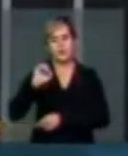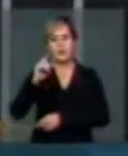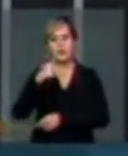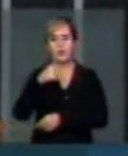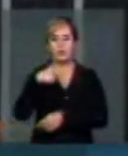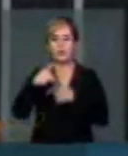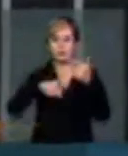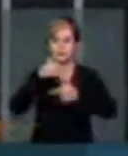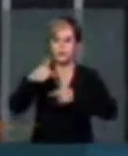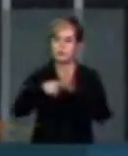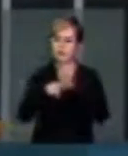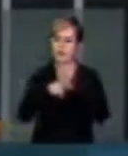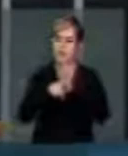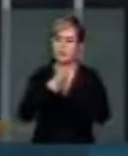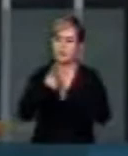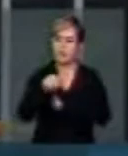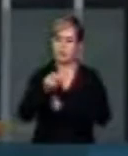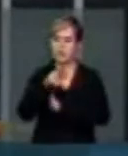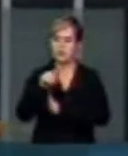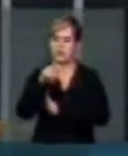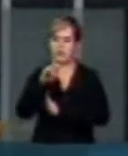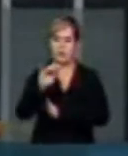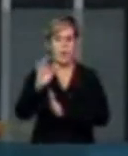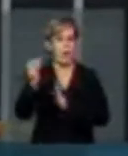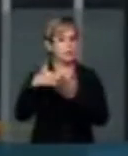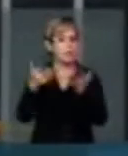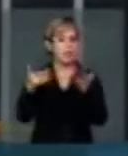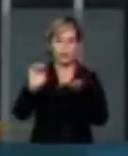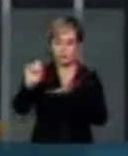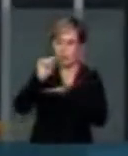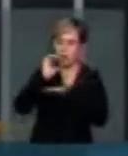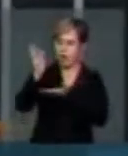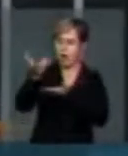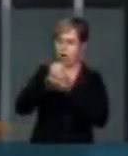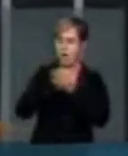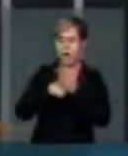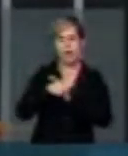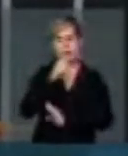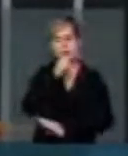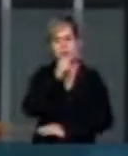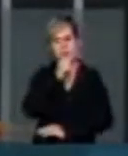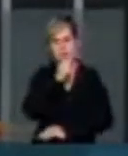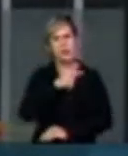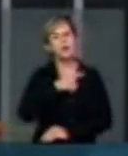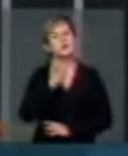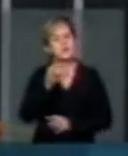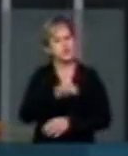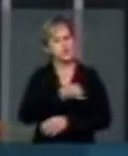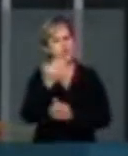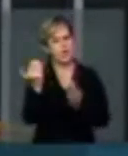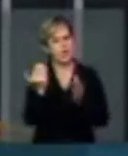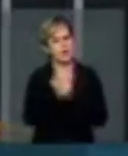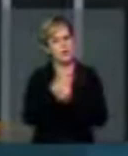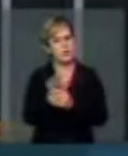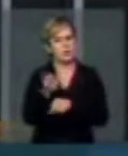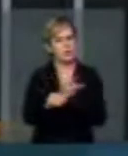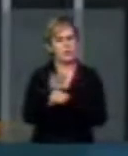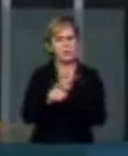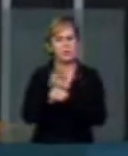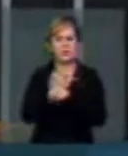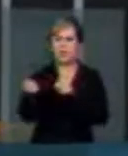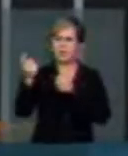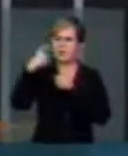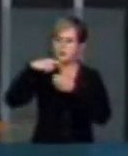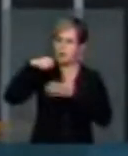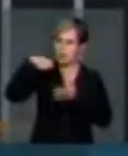não receberam sequer seus direitos trabalhistas. Tramitam na Justiça Federal diversas ações, buscando a reparação da dramática situação